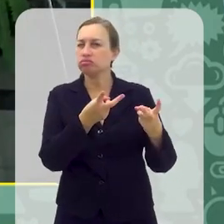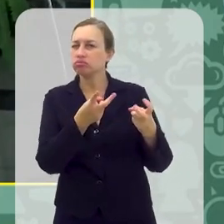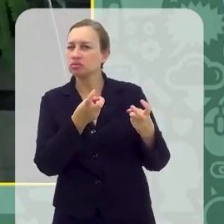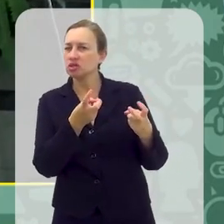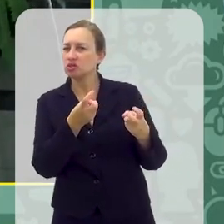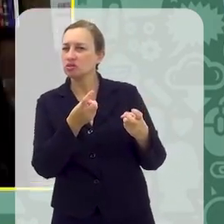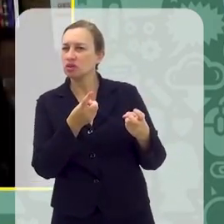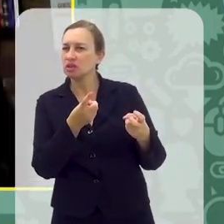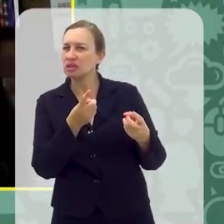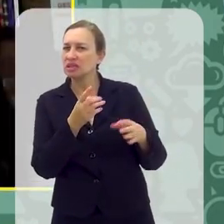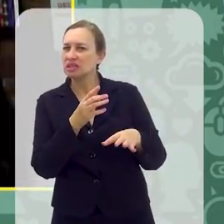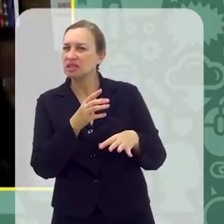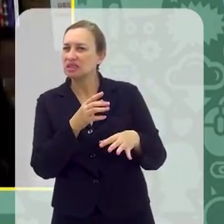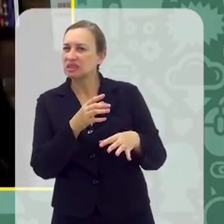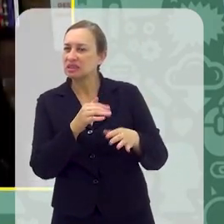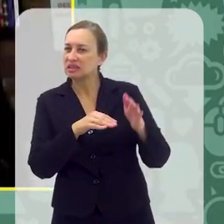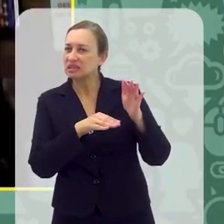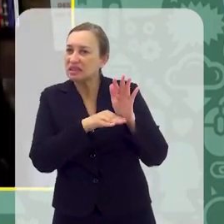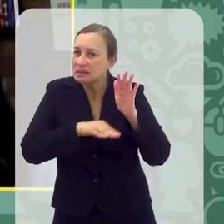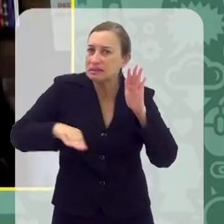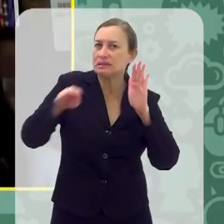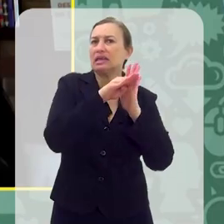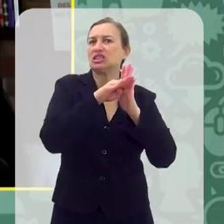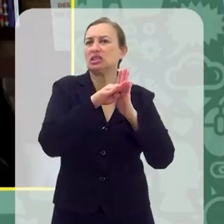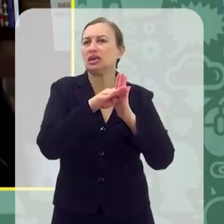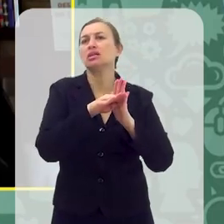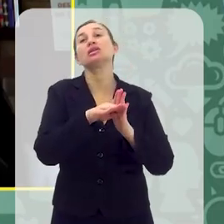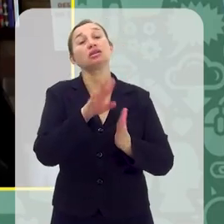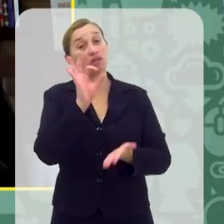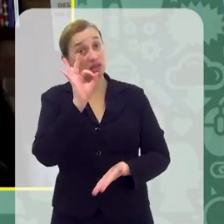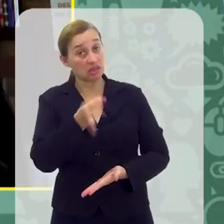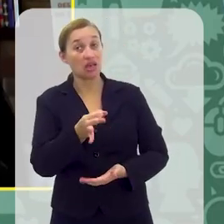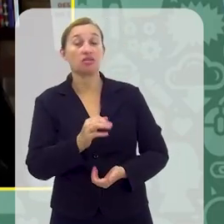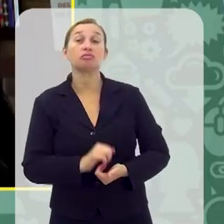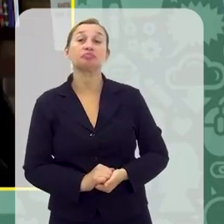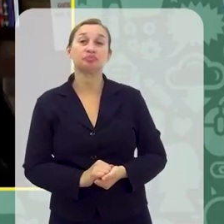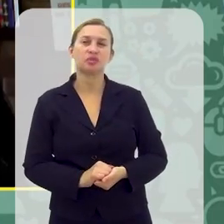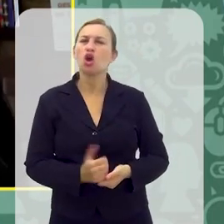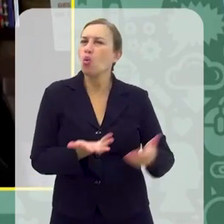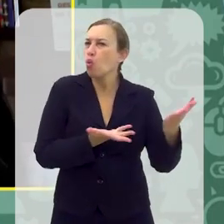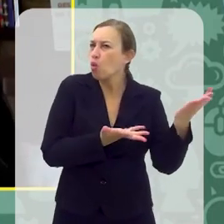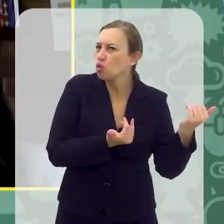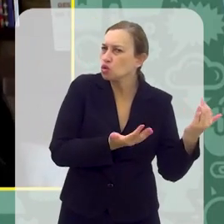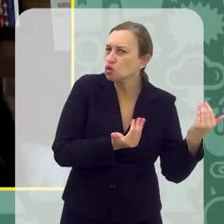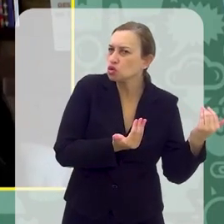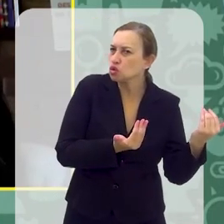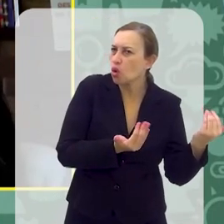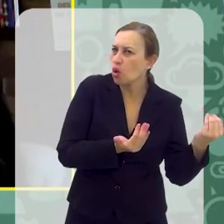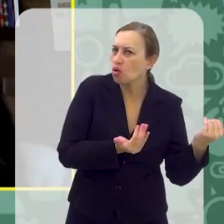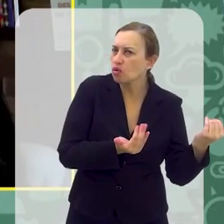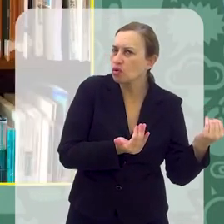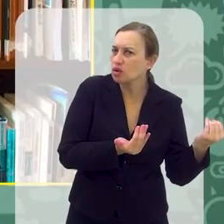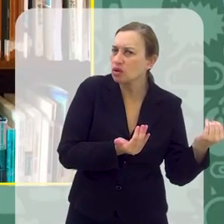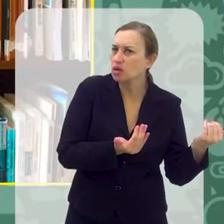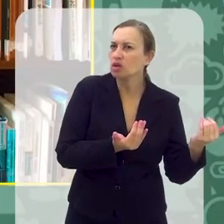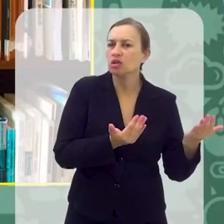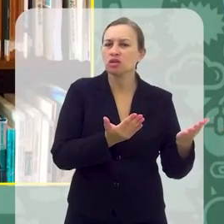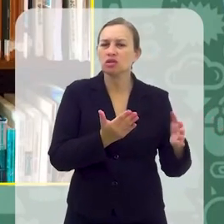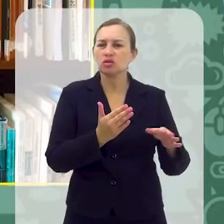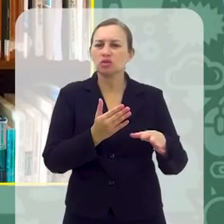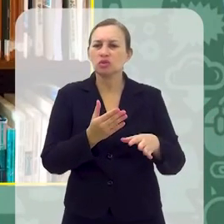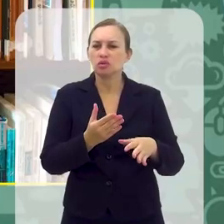está demais, é porque provavelmente está. E os jovens, eles estão mais suscetíveis a essa